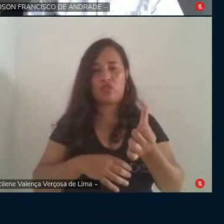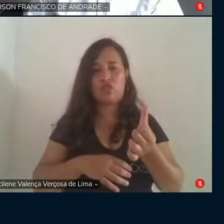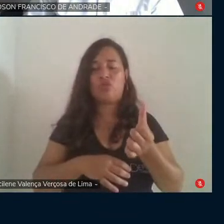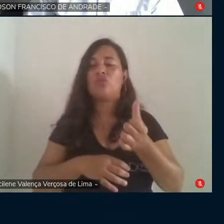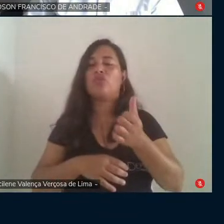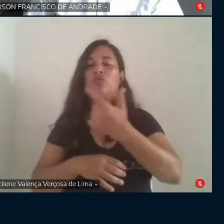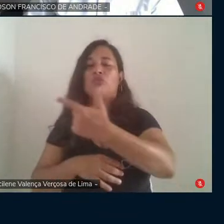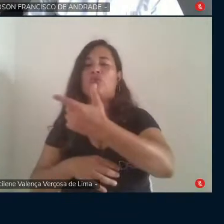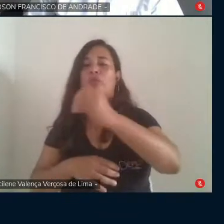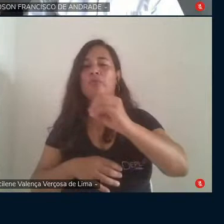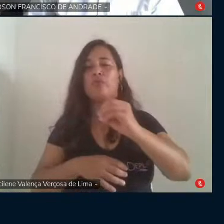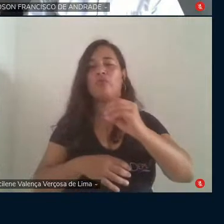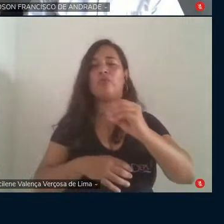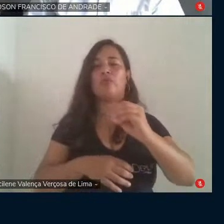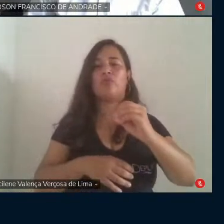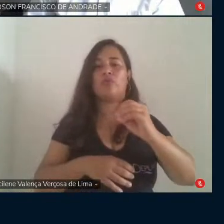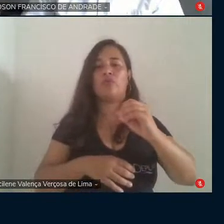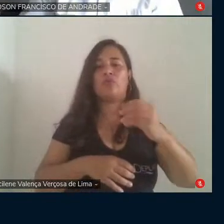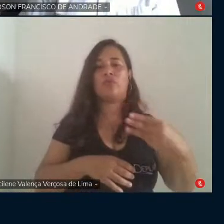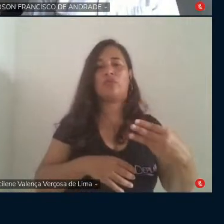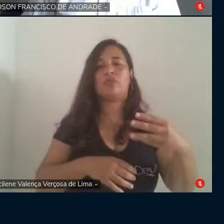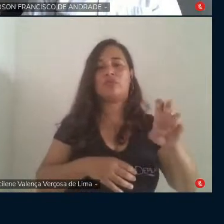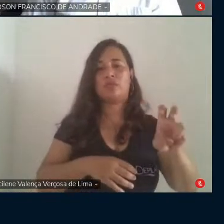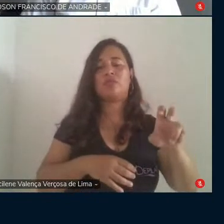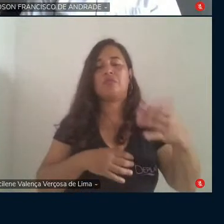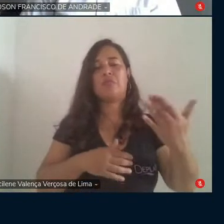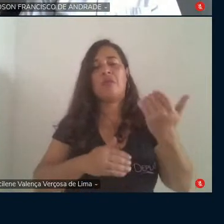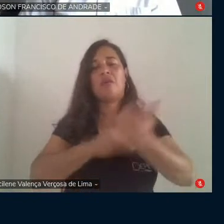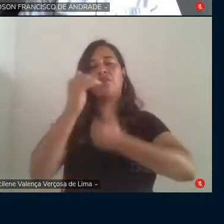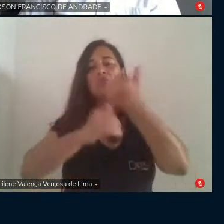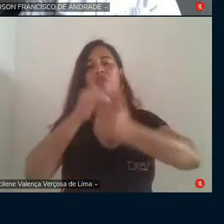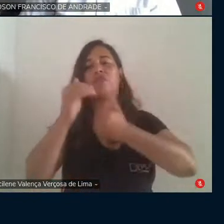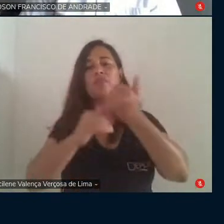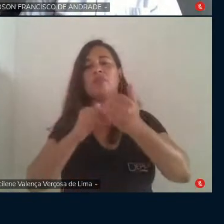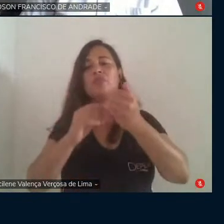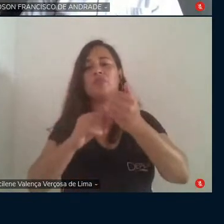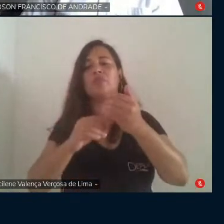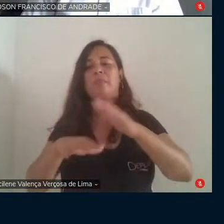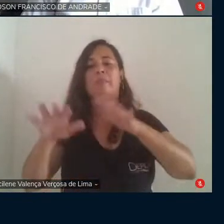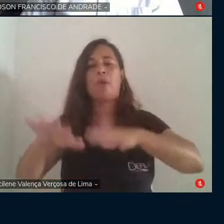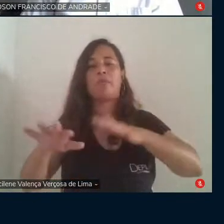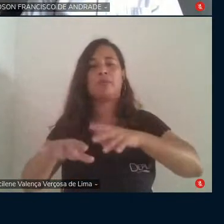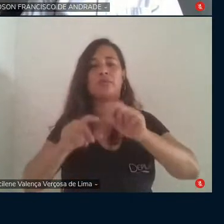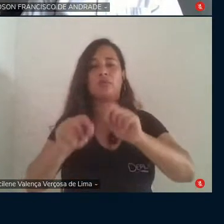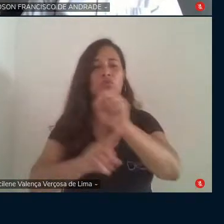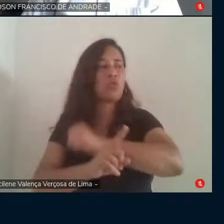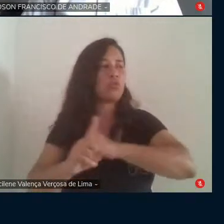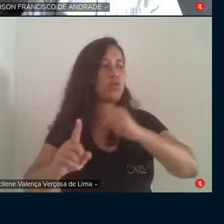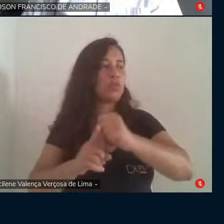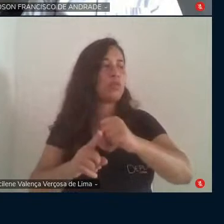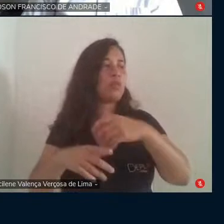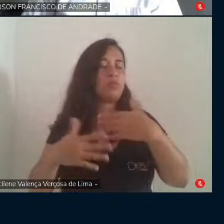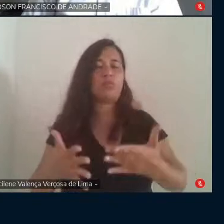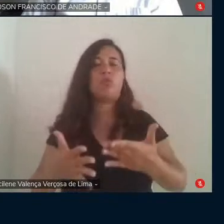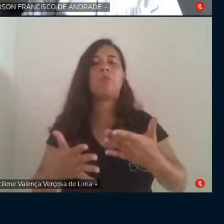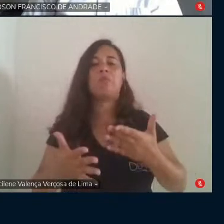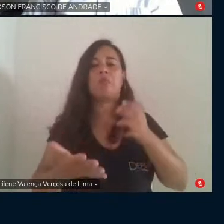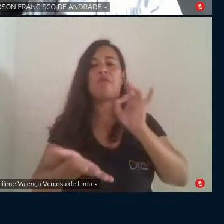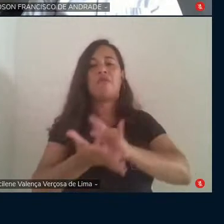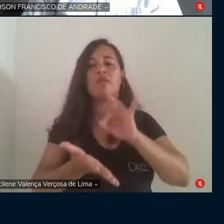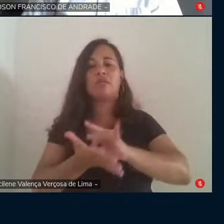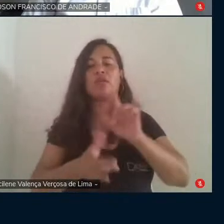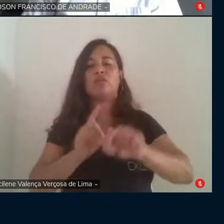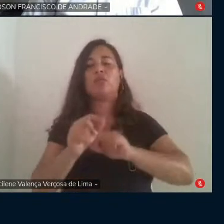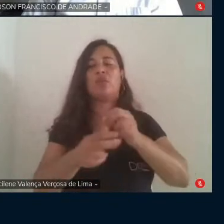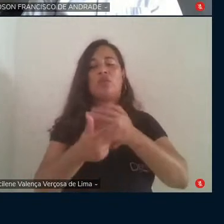importantes nessa construção e nessa mobilização social. Claro que, para consolidar um plano